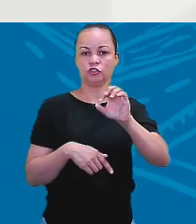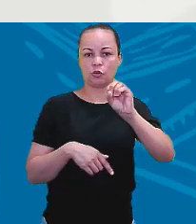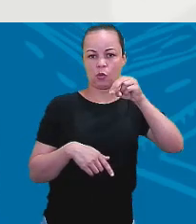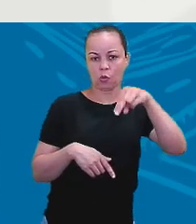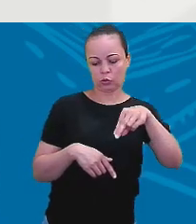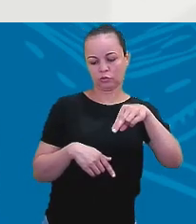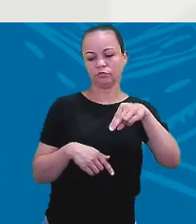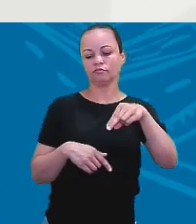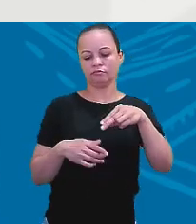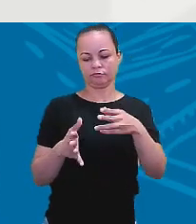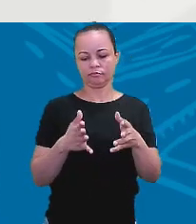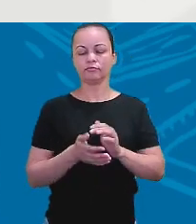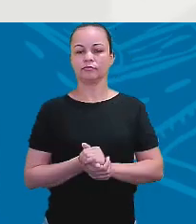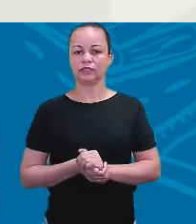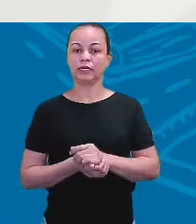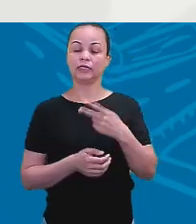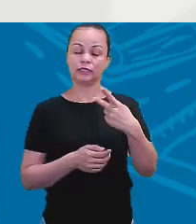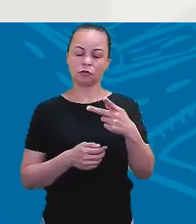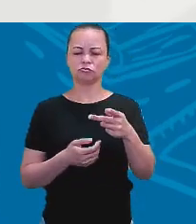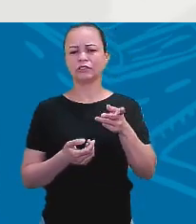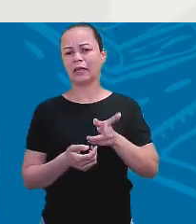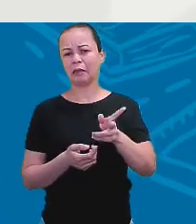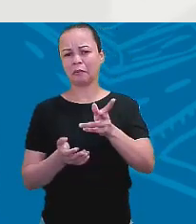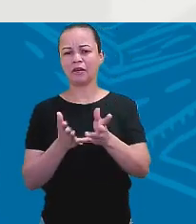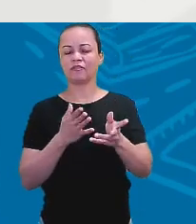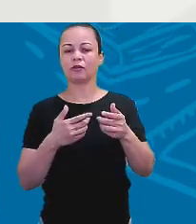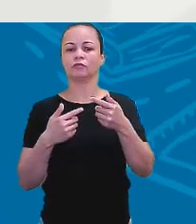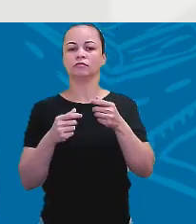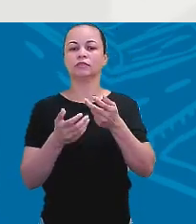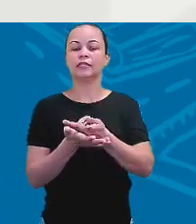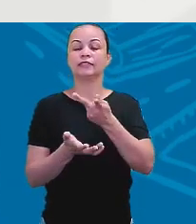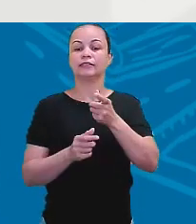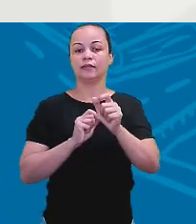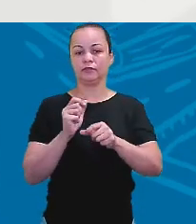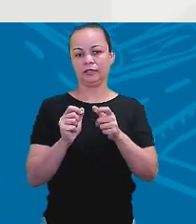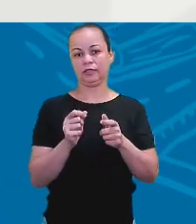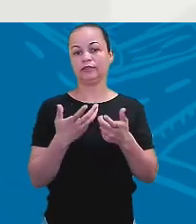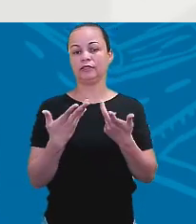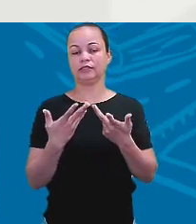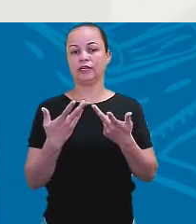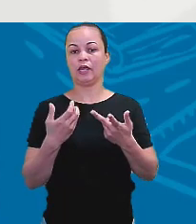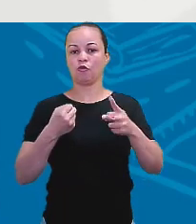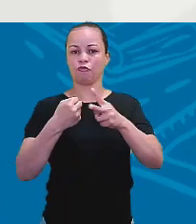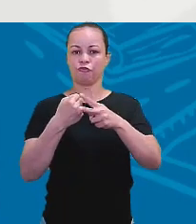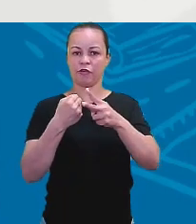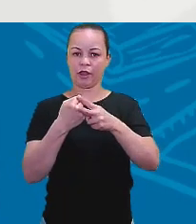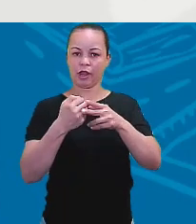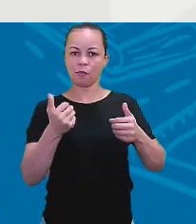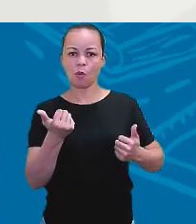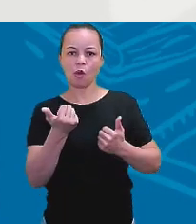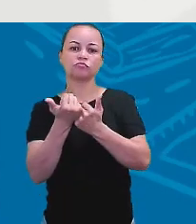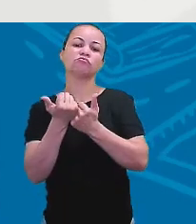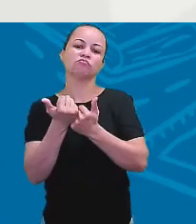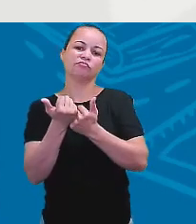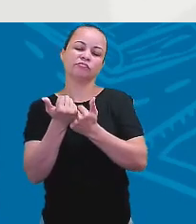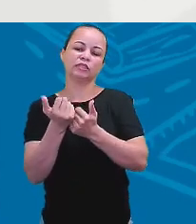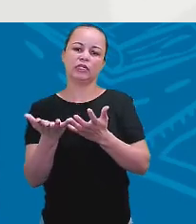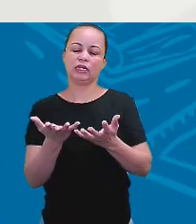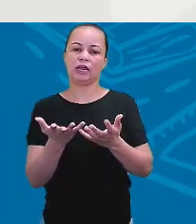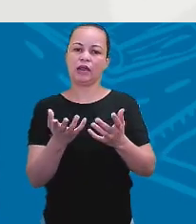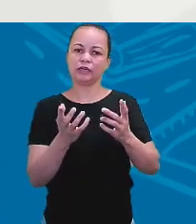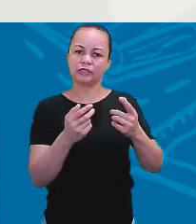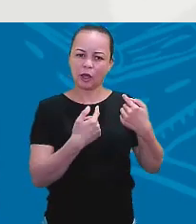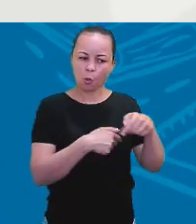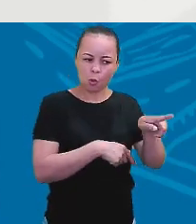ela vai ser um verbo auxiliar, afirmando ou negando. Sabe por quê, gente? Porque quando